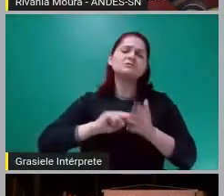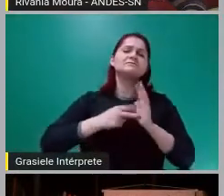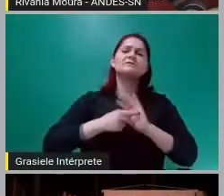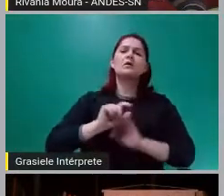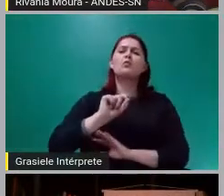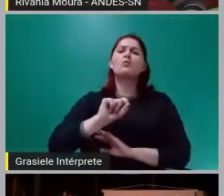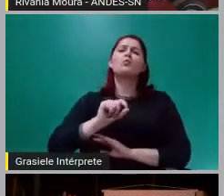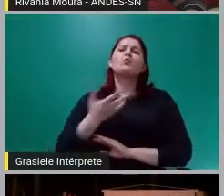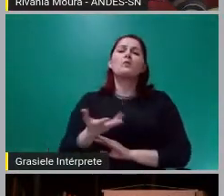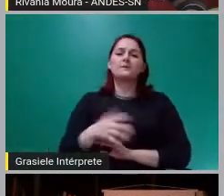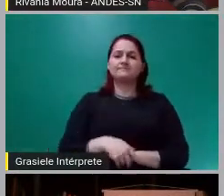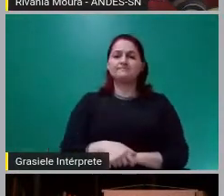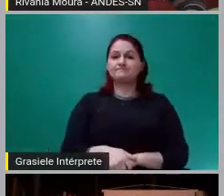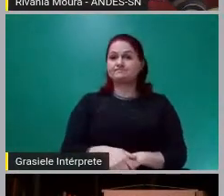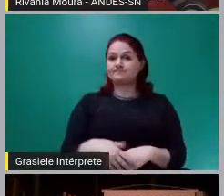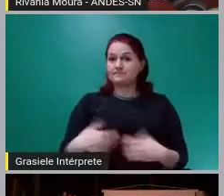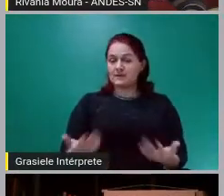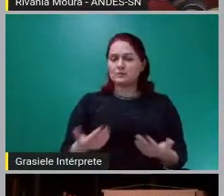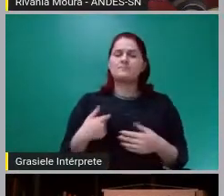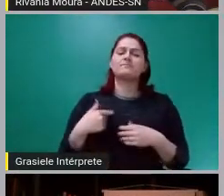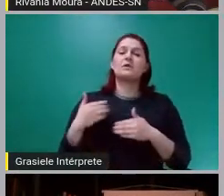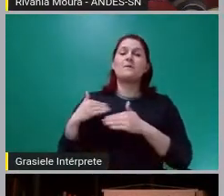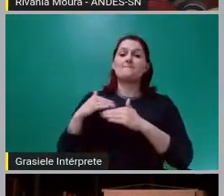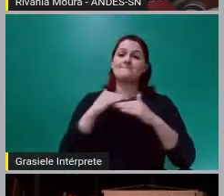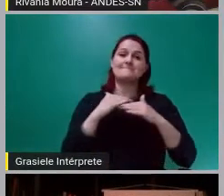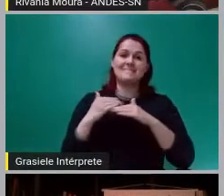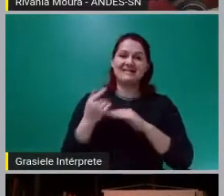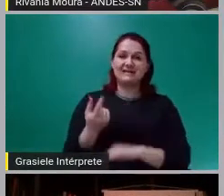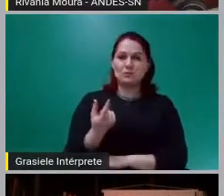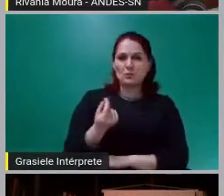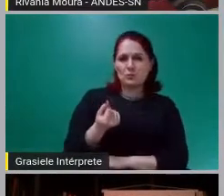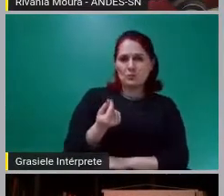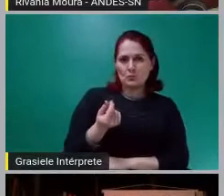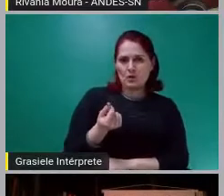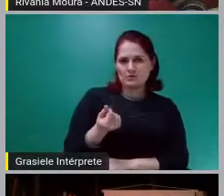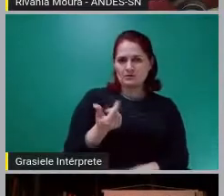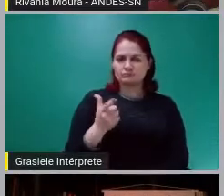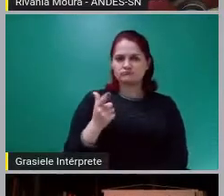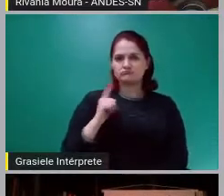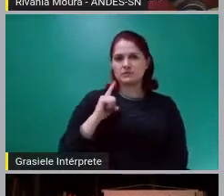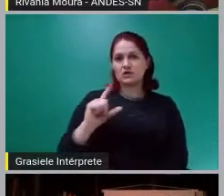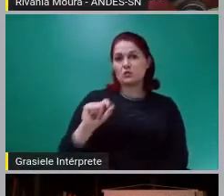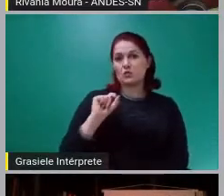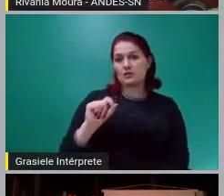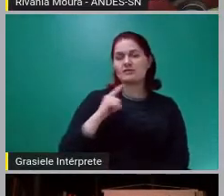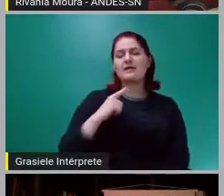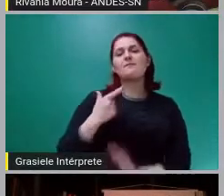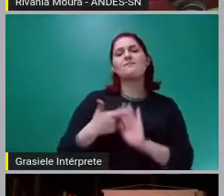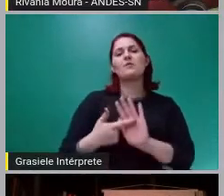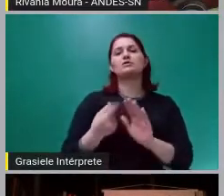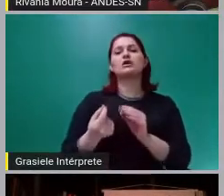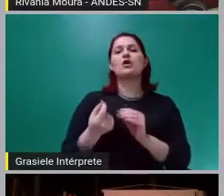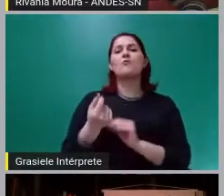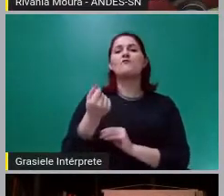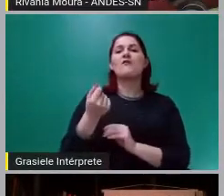o padrão monetário vai determinar como é o câmbio e como é que eu varia o câmbio,